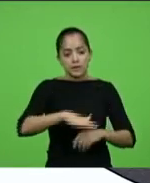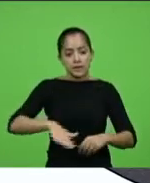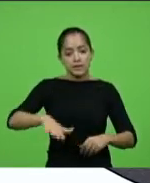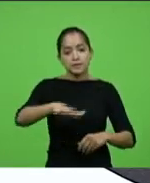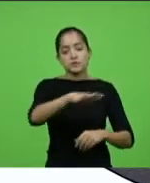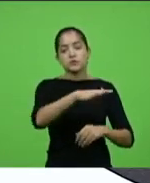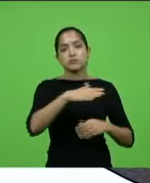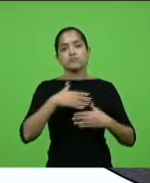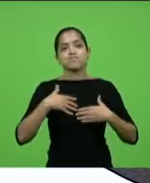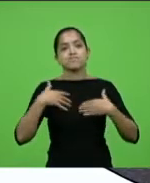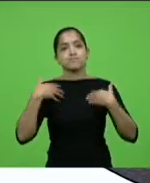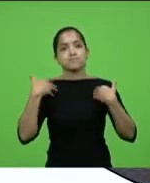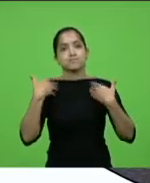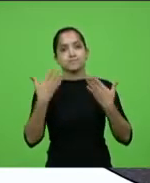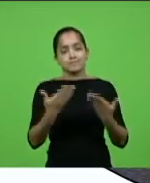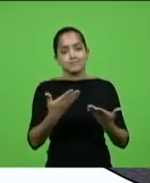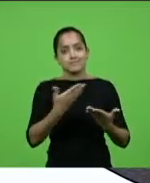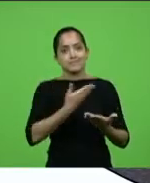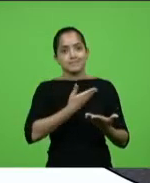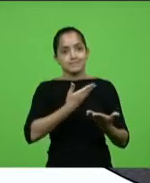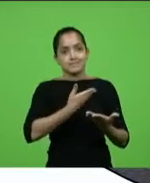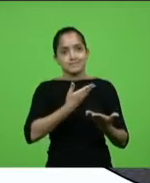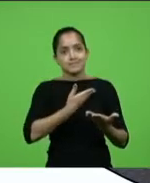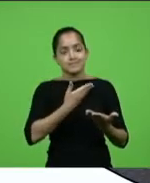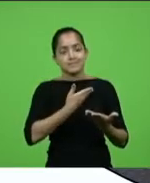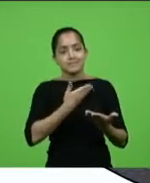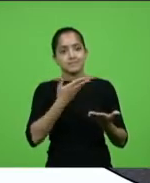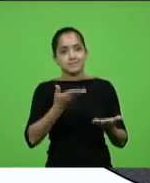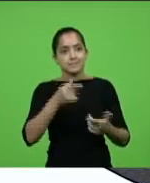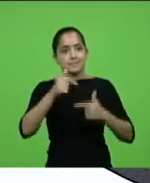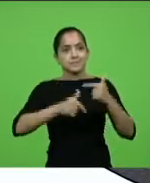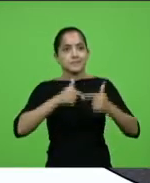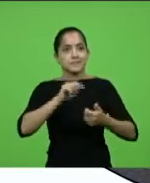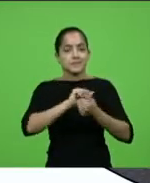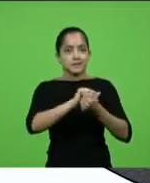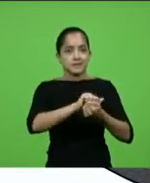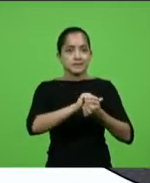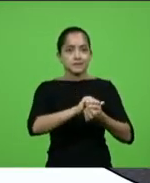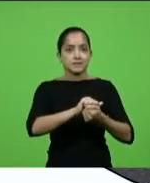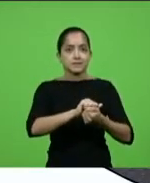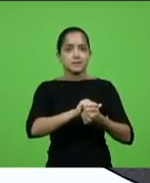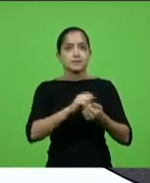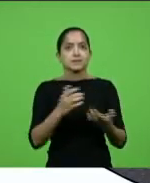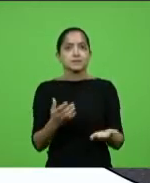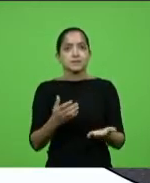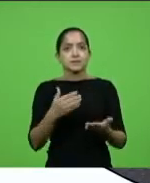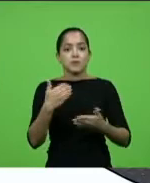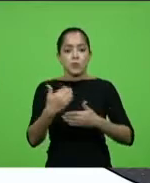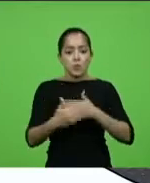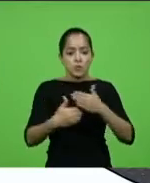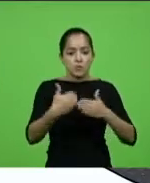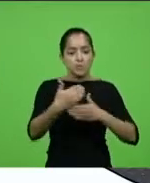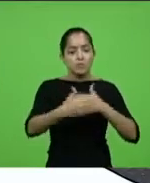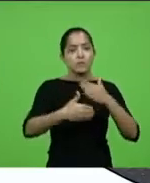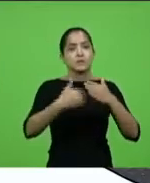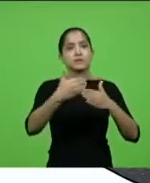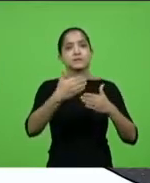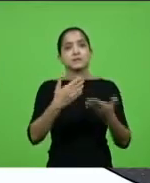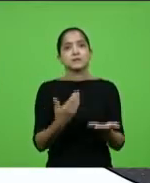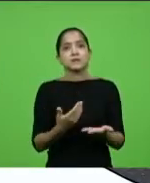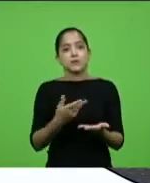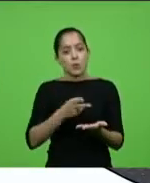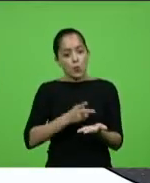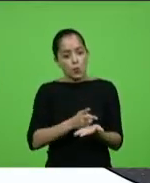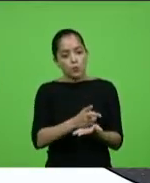orgulho imenso de ser seu amigo, seu colega de partido e acompanhar os passos que vem dando, dando sequência